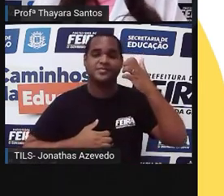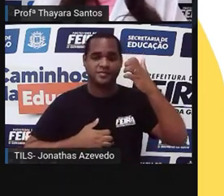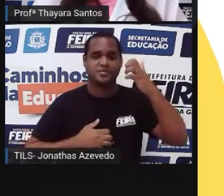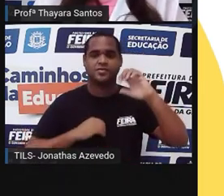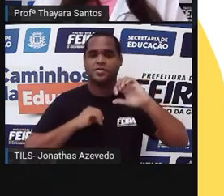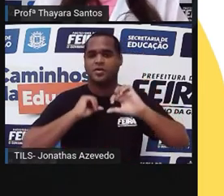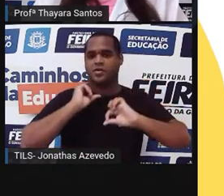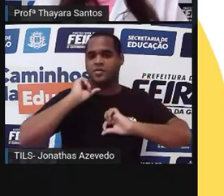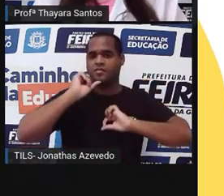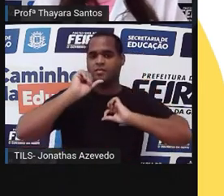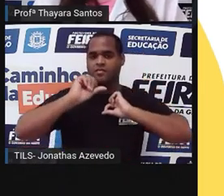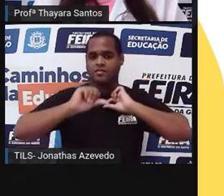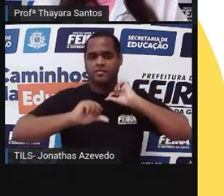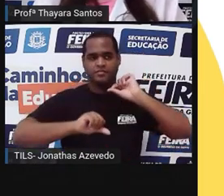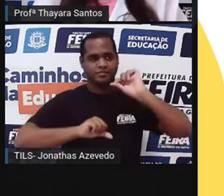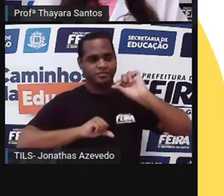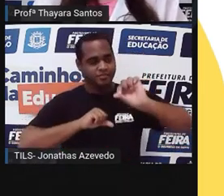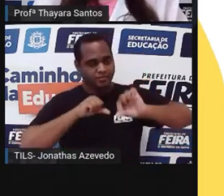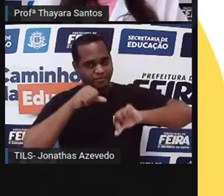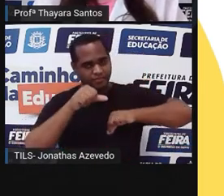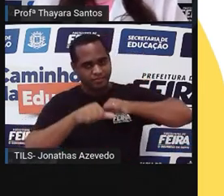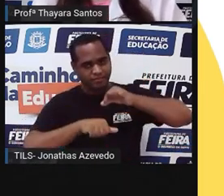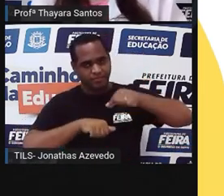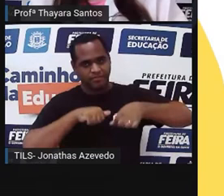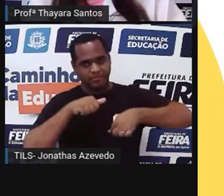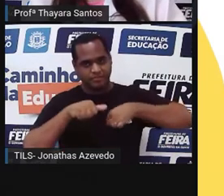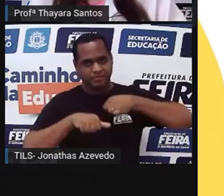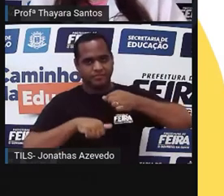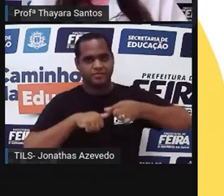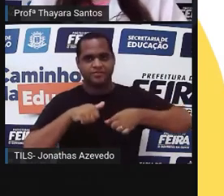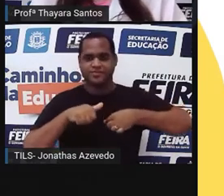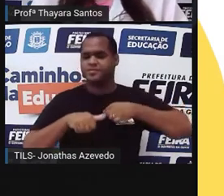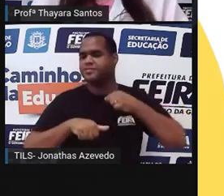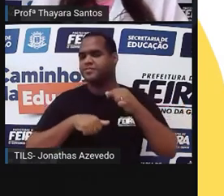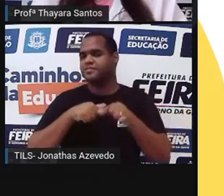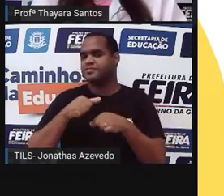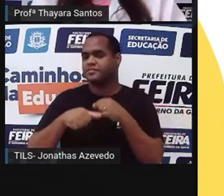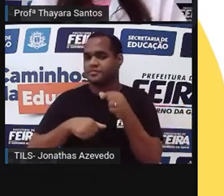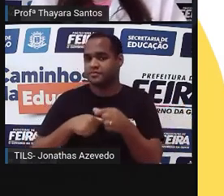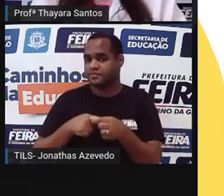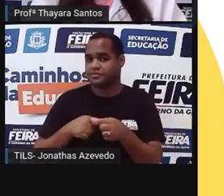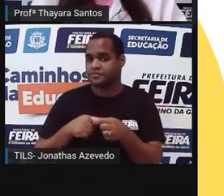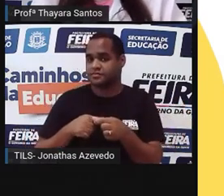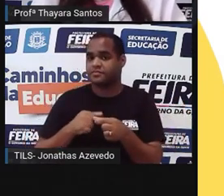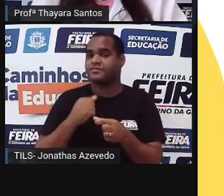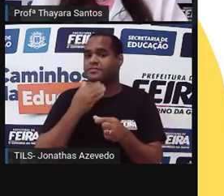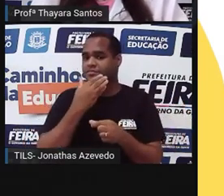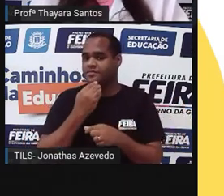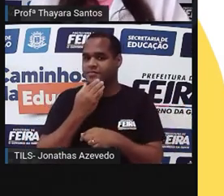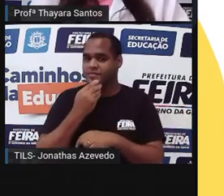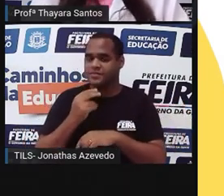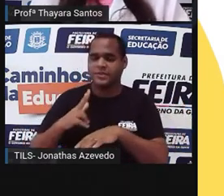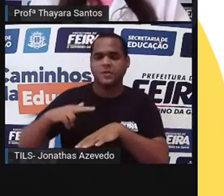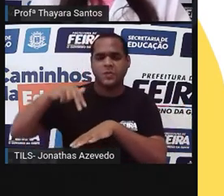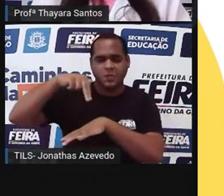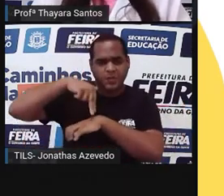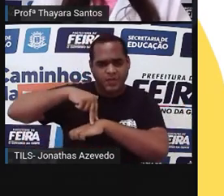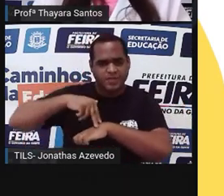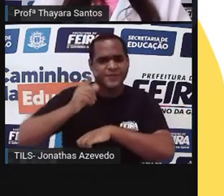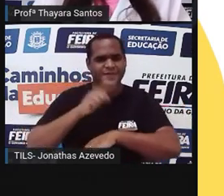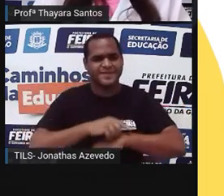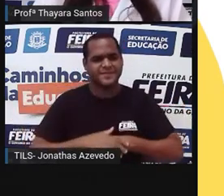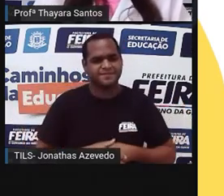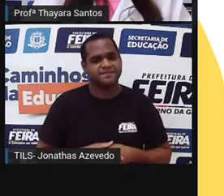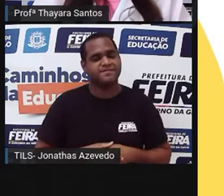mudando ao longo do tempo, vai evoluindo ao longo do tempo e vai se transformando no ser humano. Então, muita